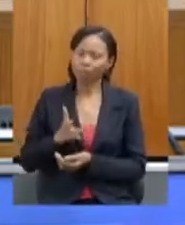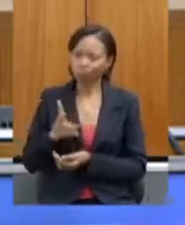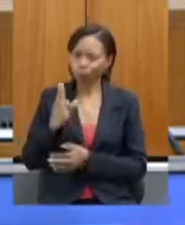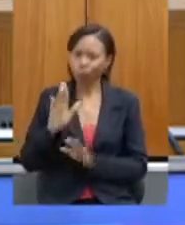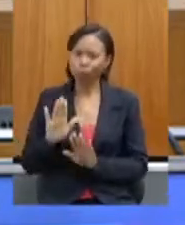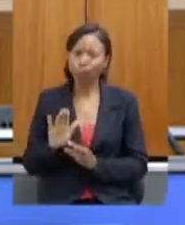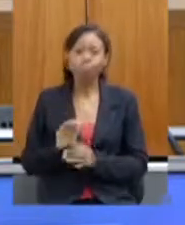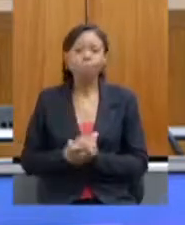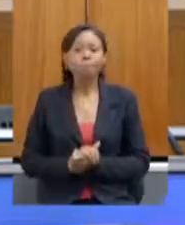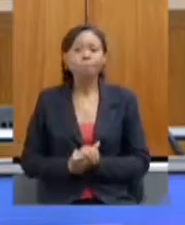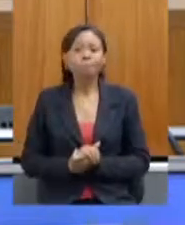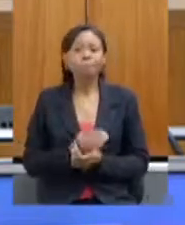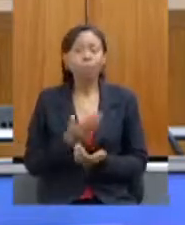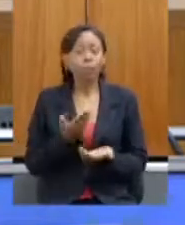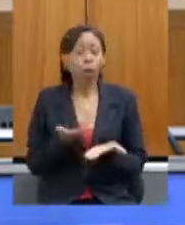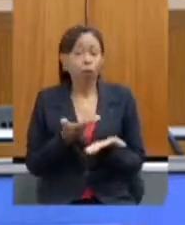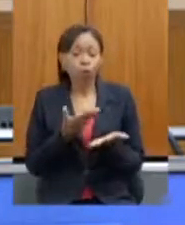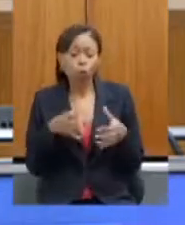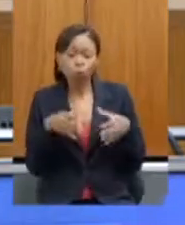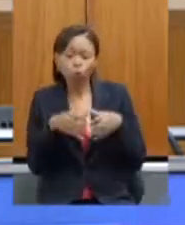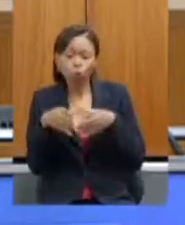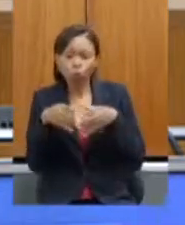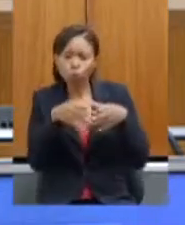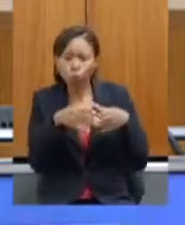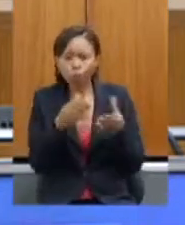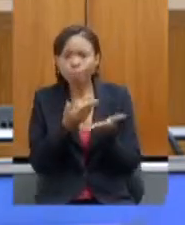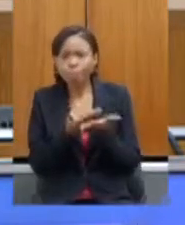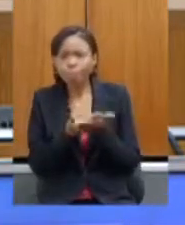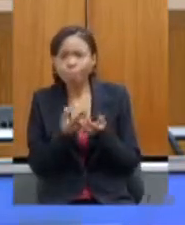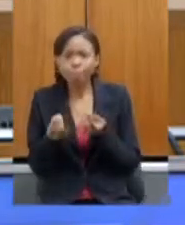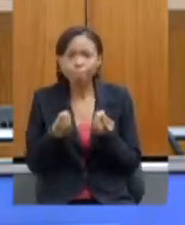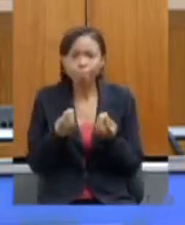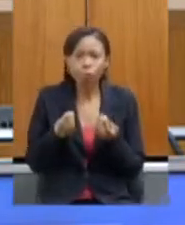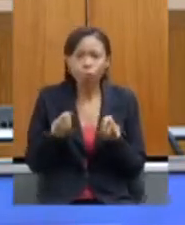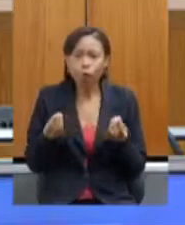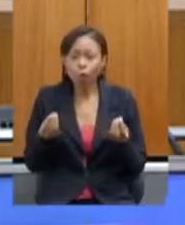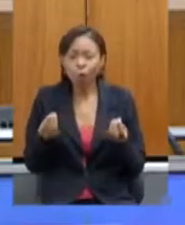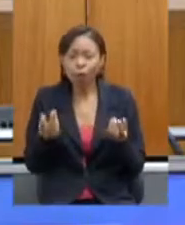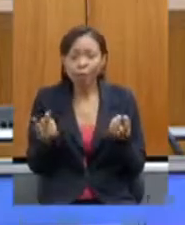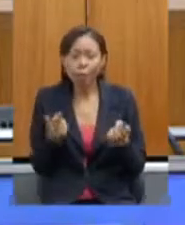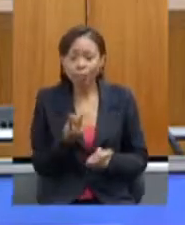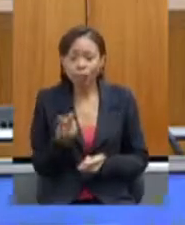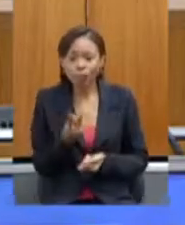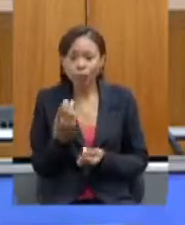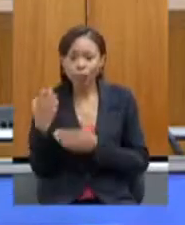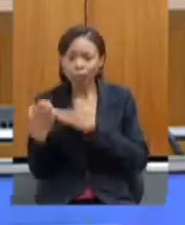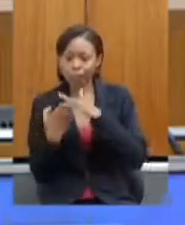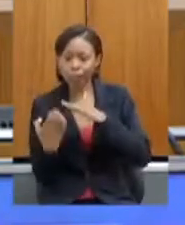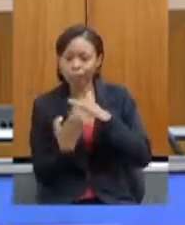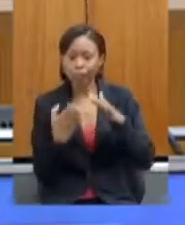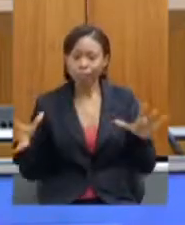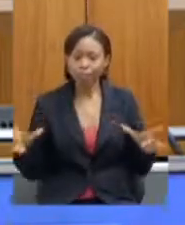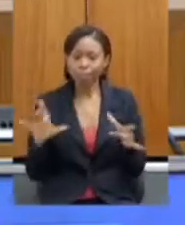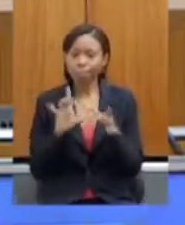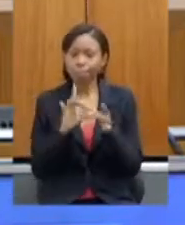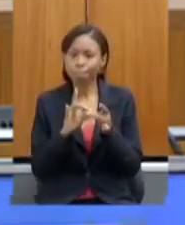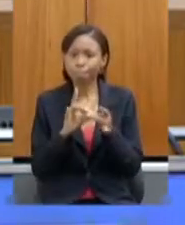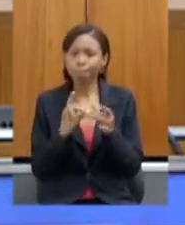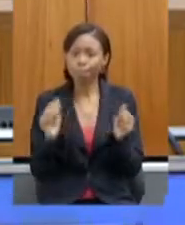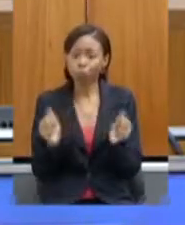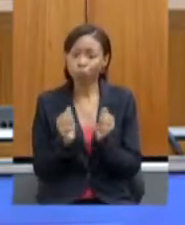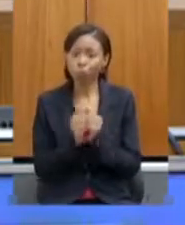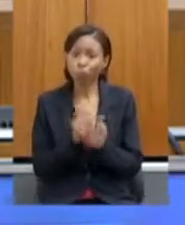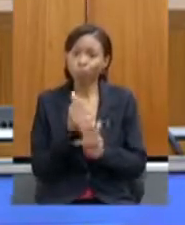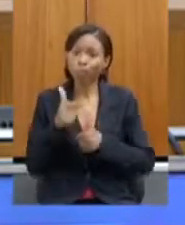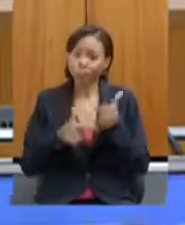a equipe está estudando a melhor forma de se fazer essa integração porque as empresas na minha visão precisam trabalhar juntos